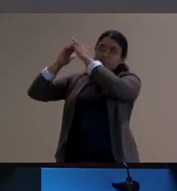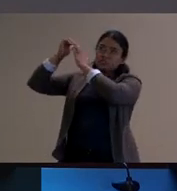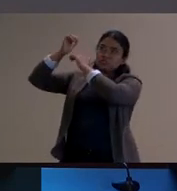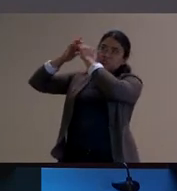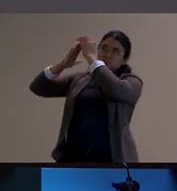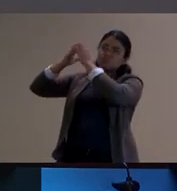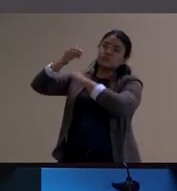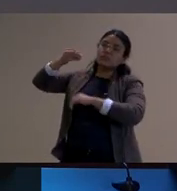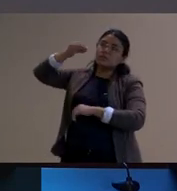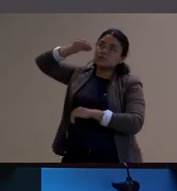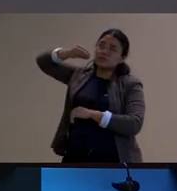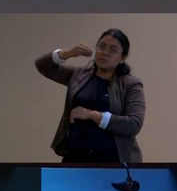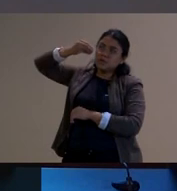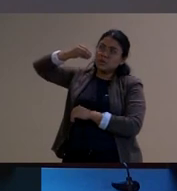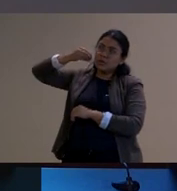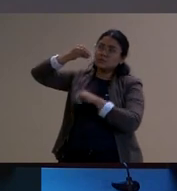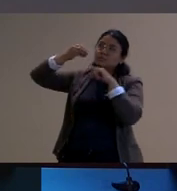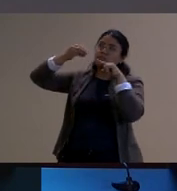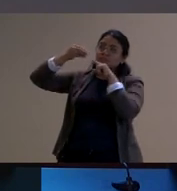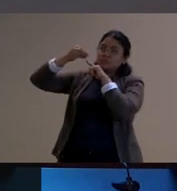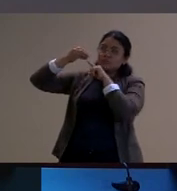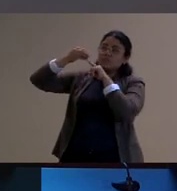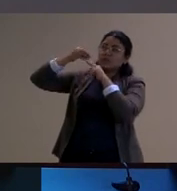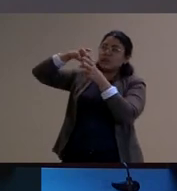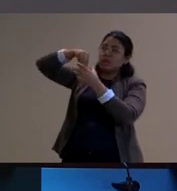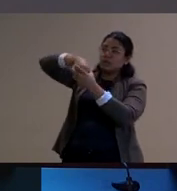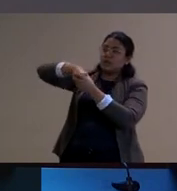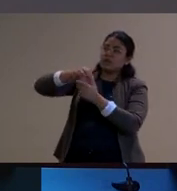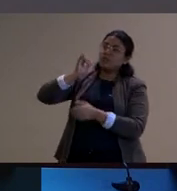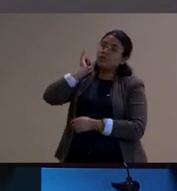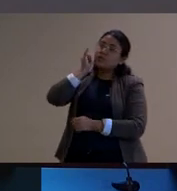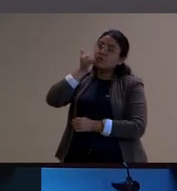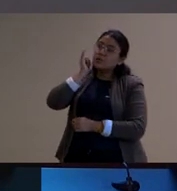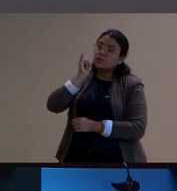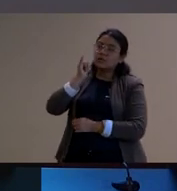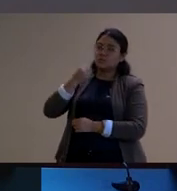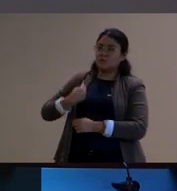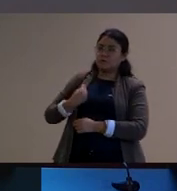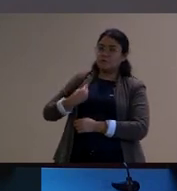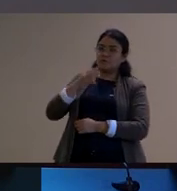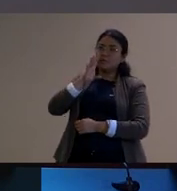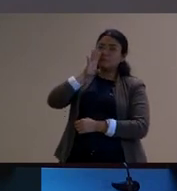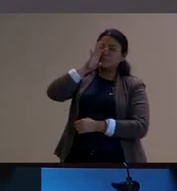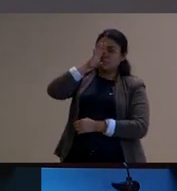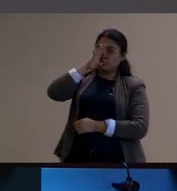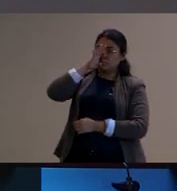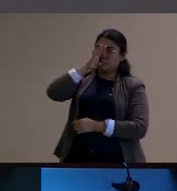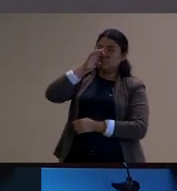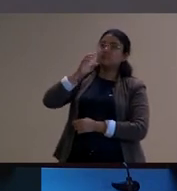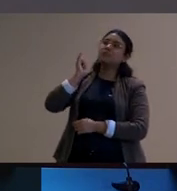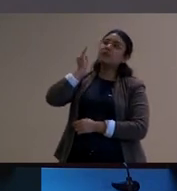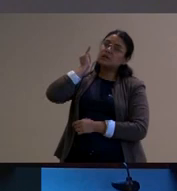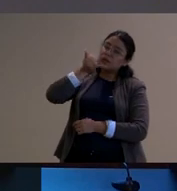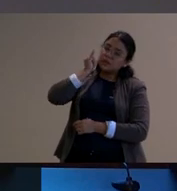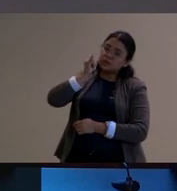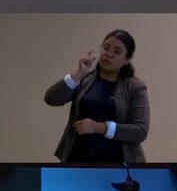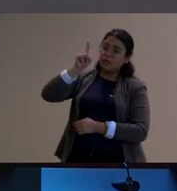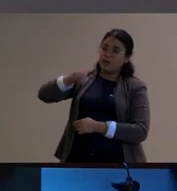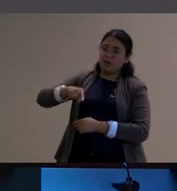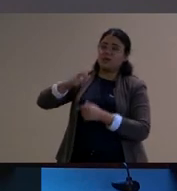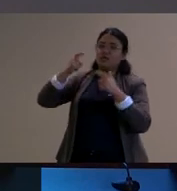vai encontrar na narrativa esse espaço de sobrevivência porque a narrativa é um espaço de